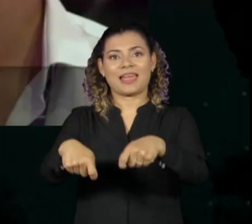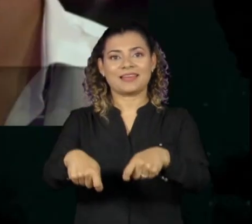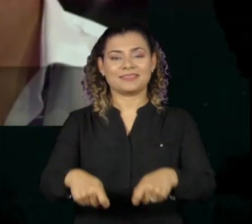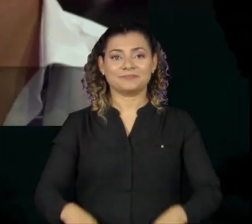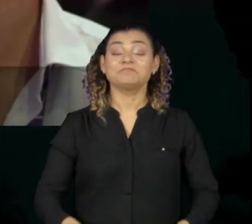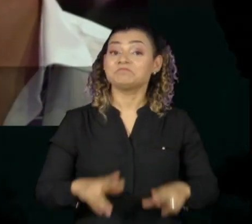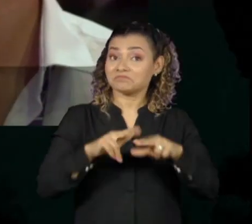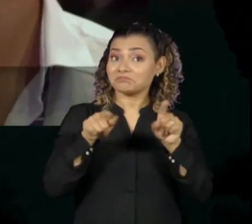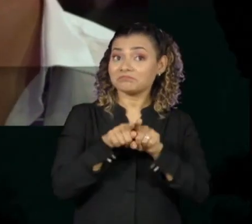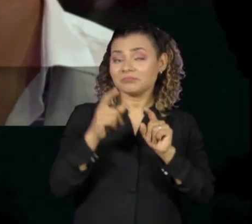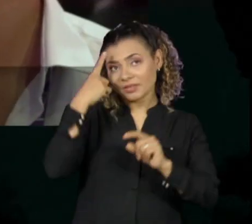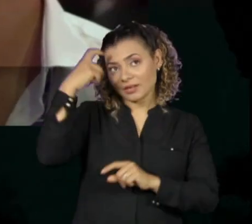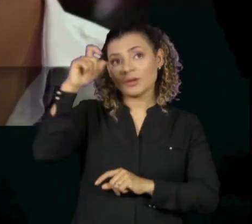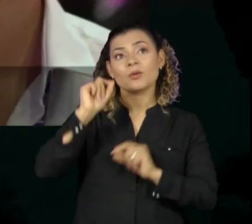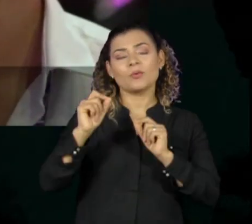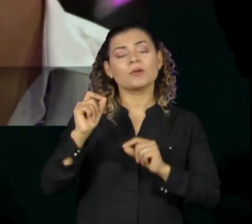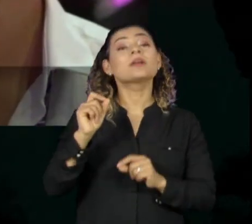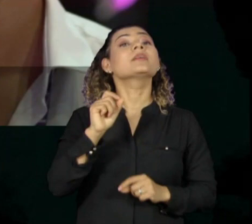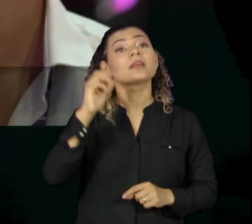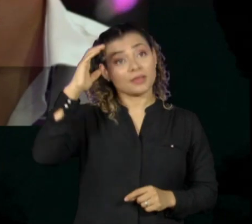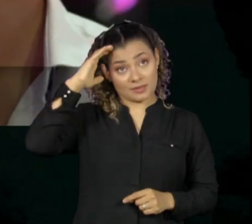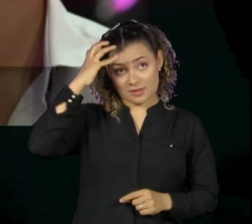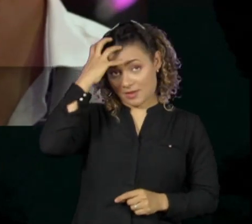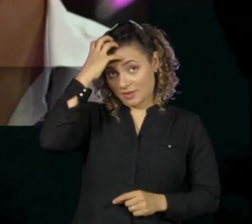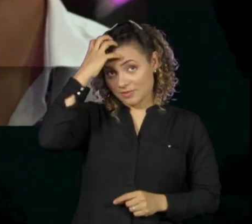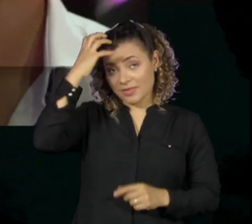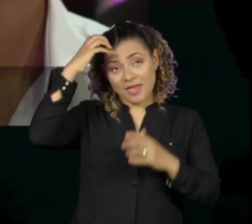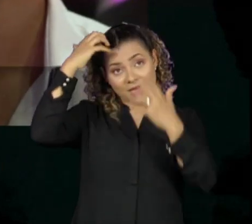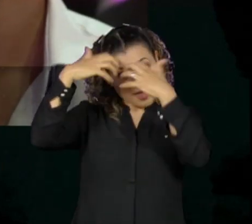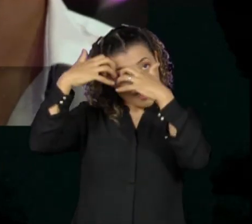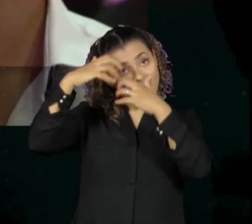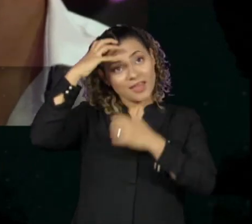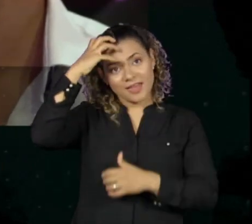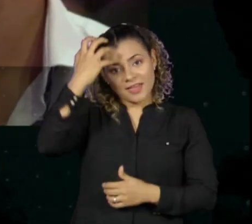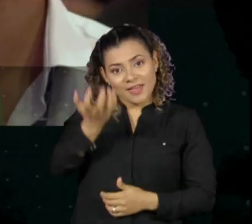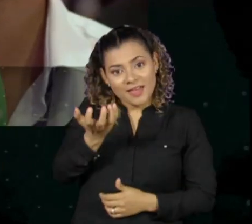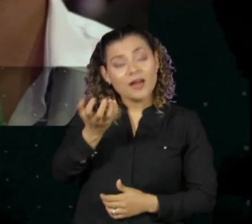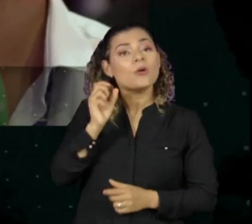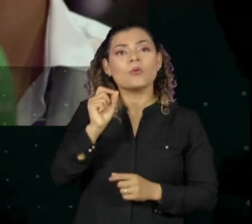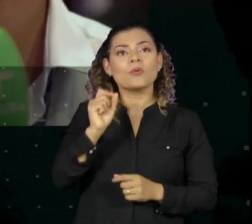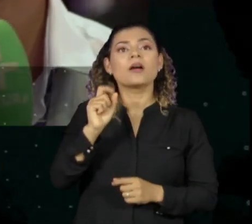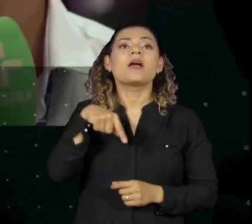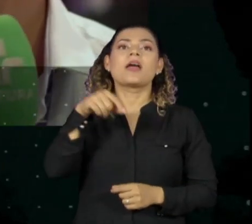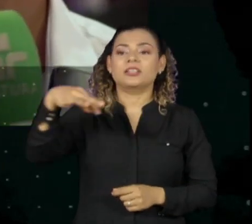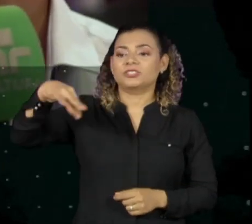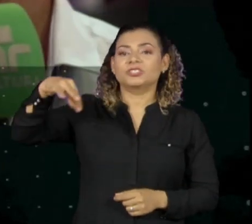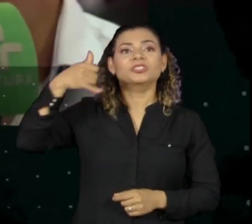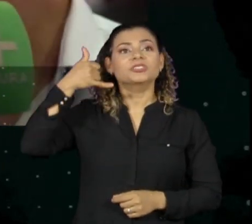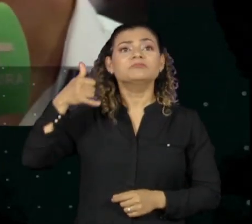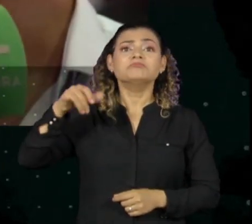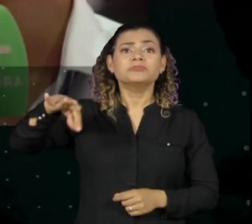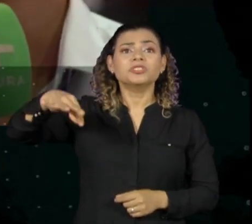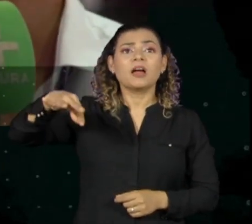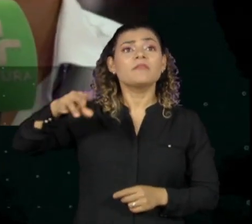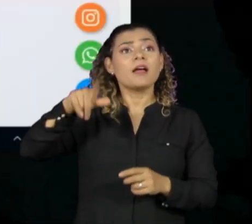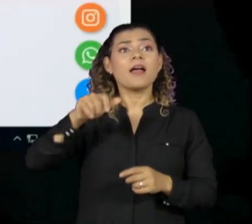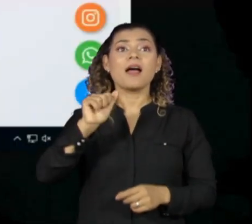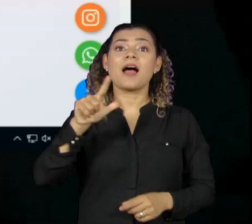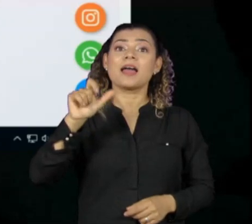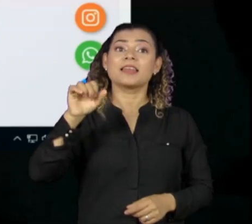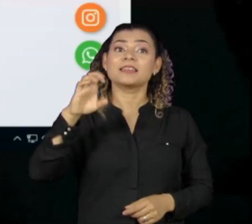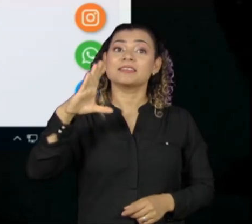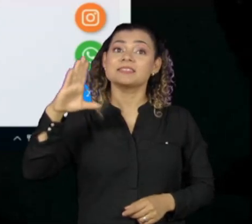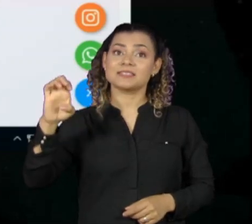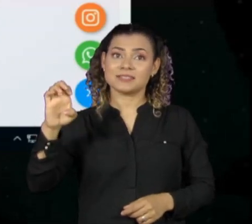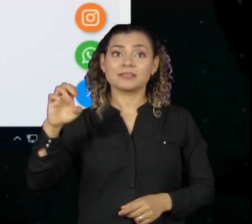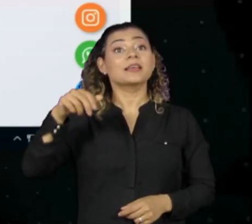E a gente também criou a primeira inteligência artificial do mundo que é capaz de salvar uma vida, através de um chaveiro, um hardware, que é a NISI. A